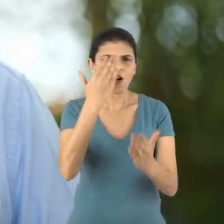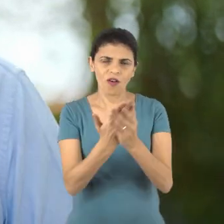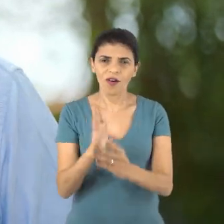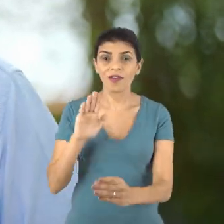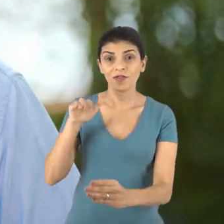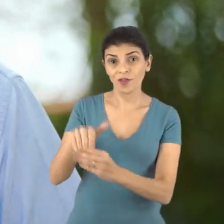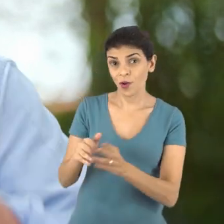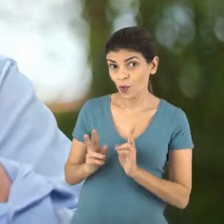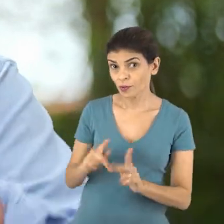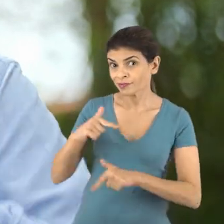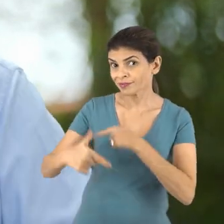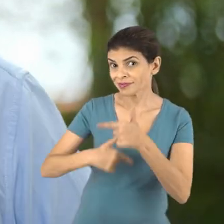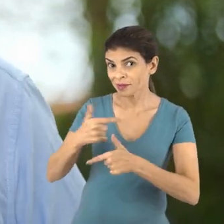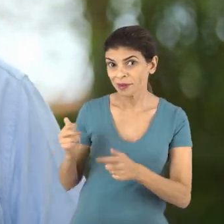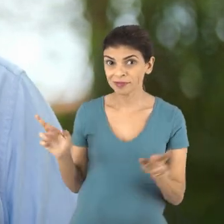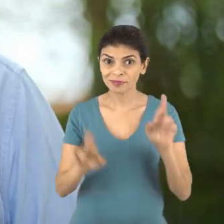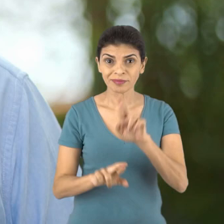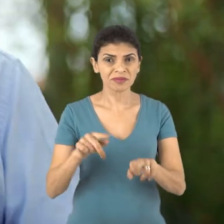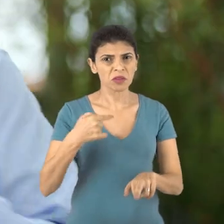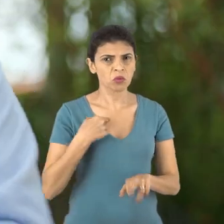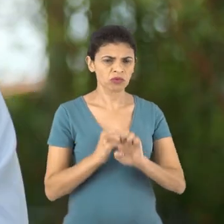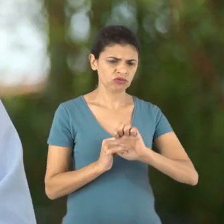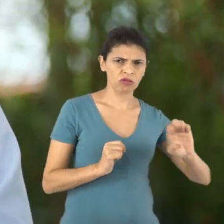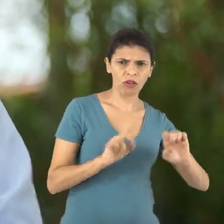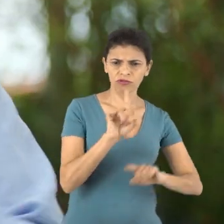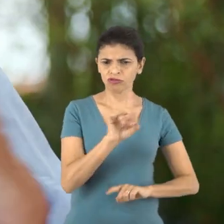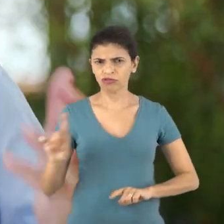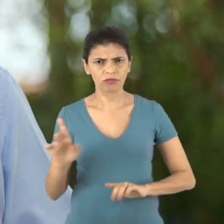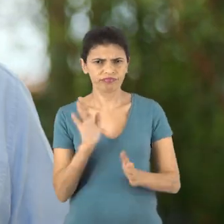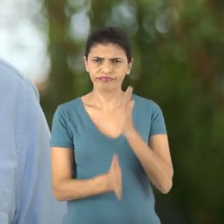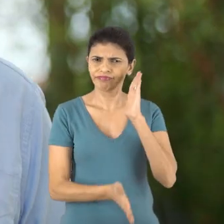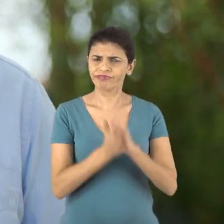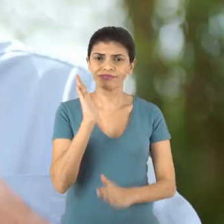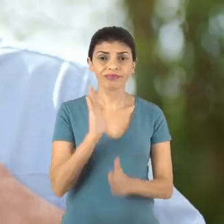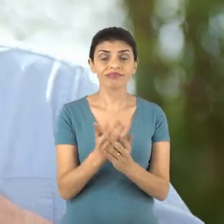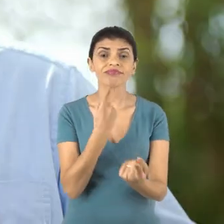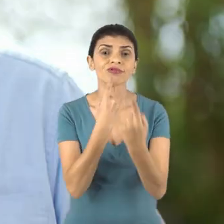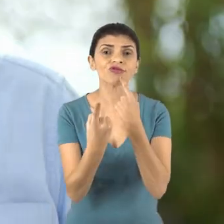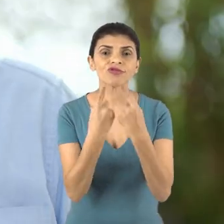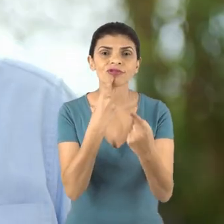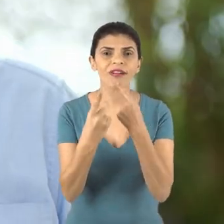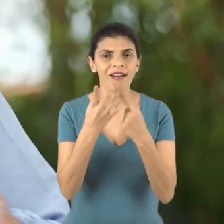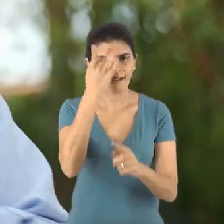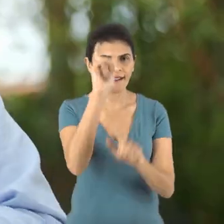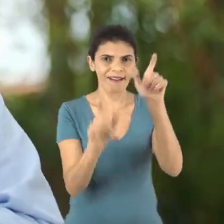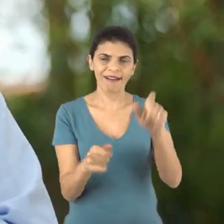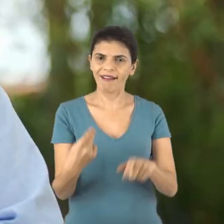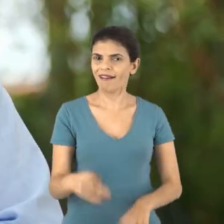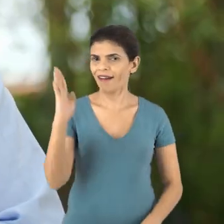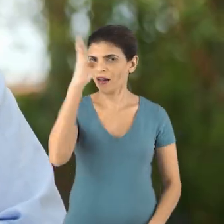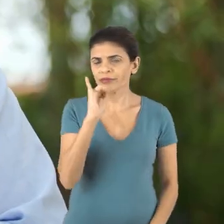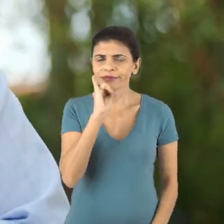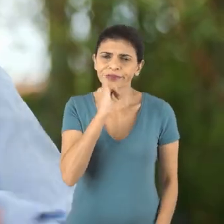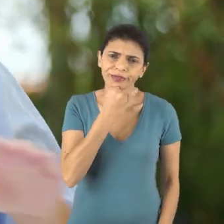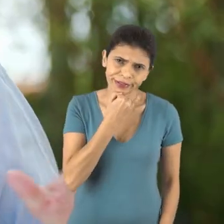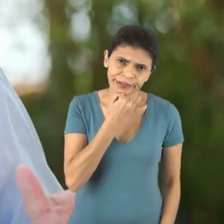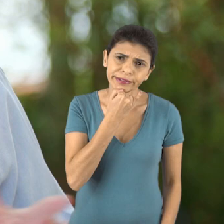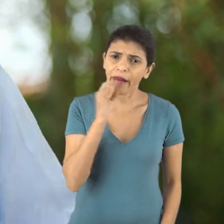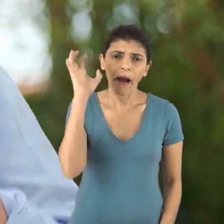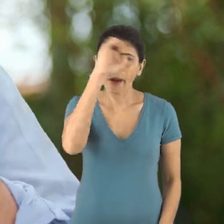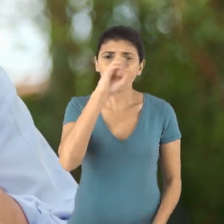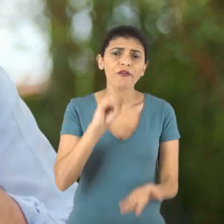sua confiança, do seu voto Pra continuar trabalhando por você Não sou de esquerda, não sou de direita, sou de diálogo Porque as pessoas no Brasil,